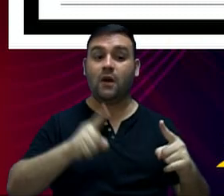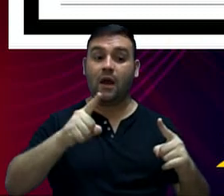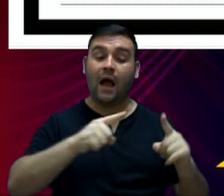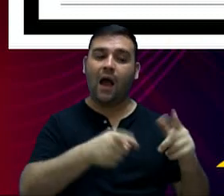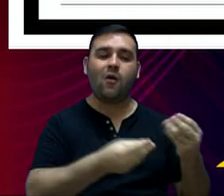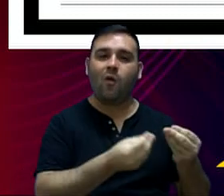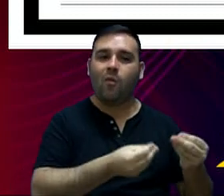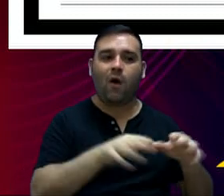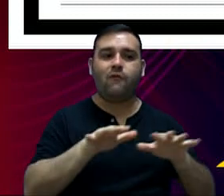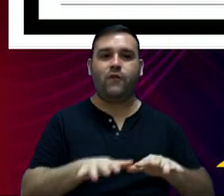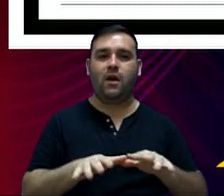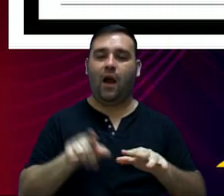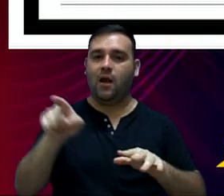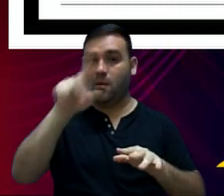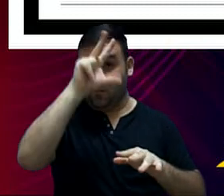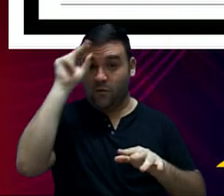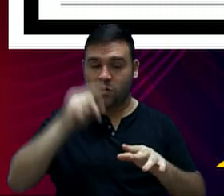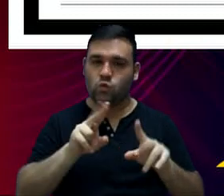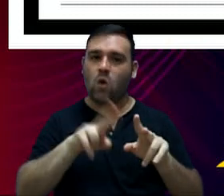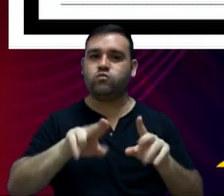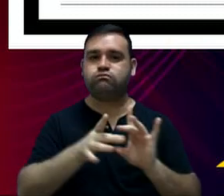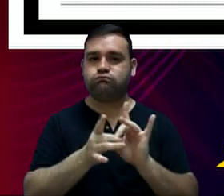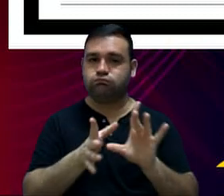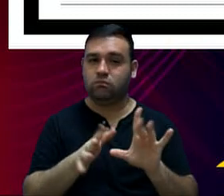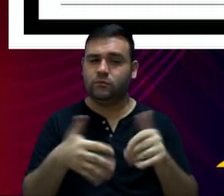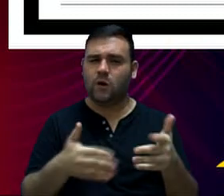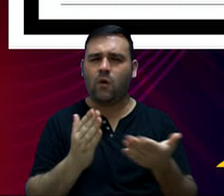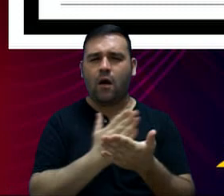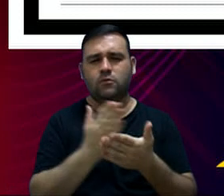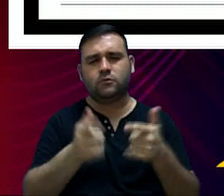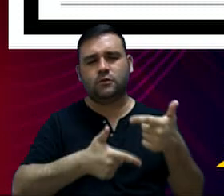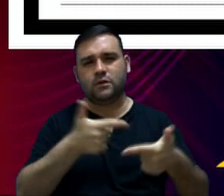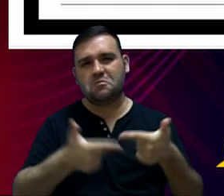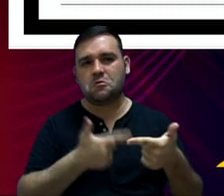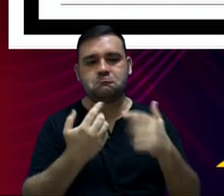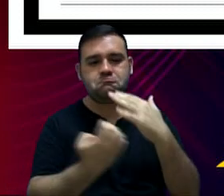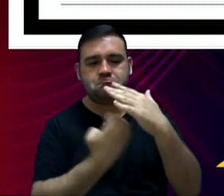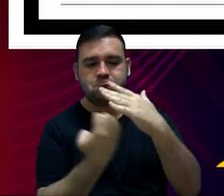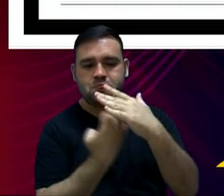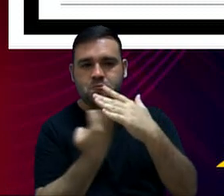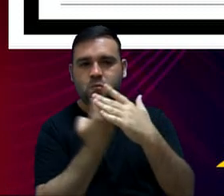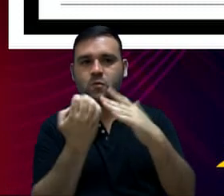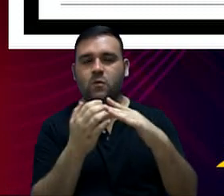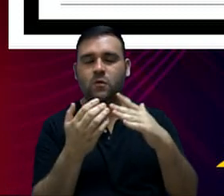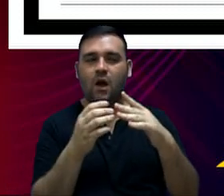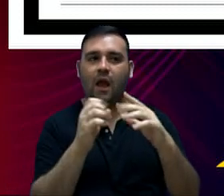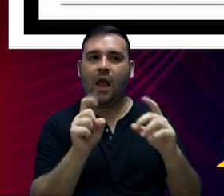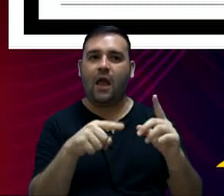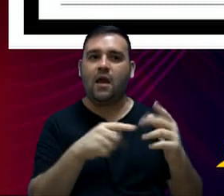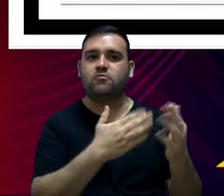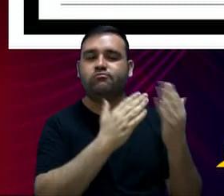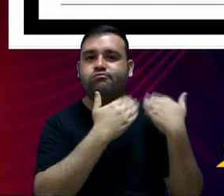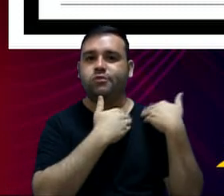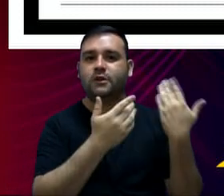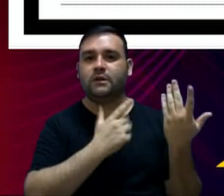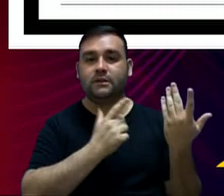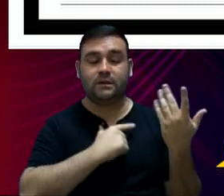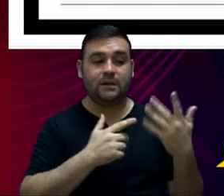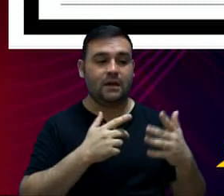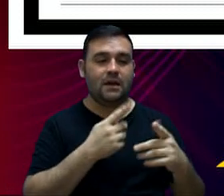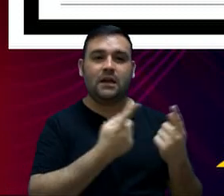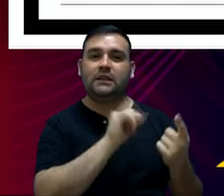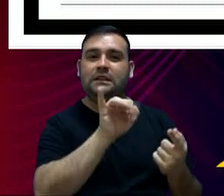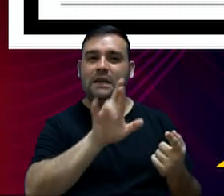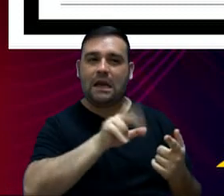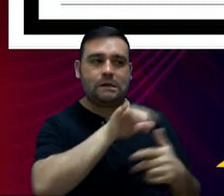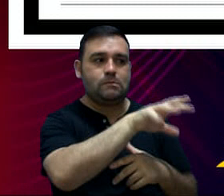município, ela acaba ficando no município. Alguns serviços prestados por empresas e que recaiam a retenção